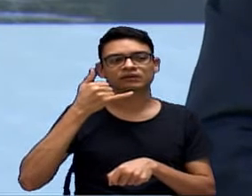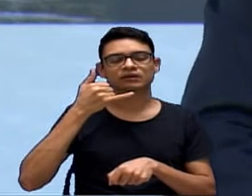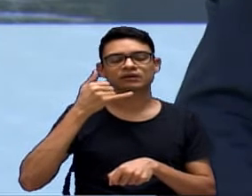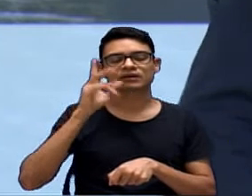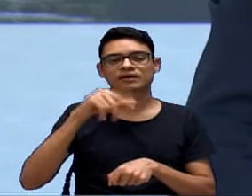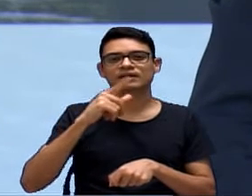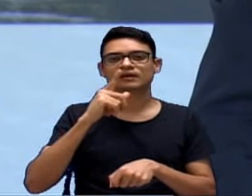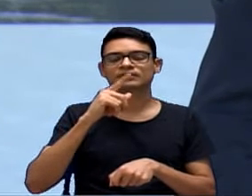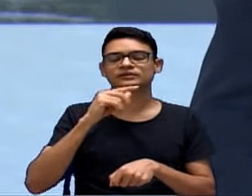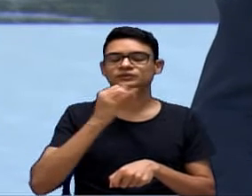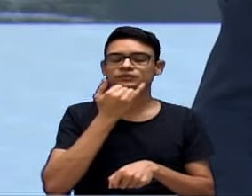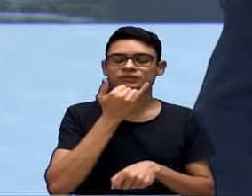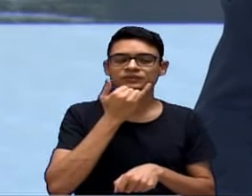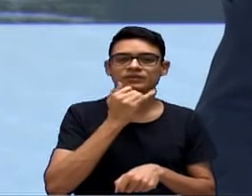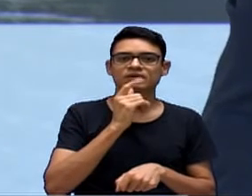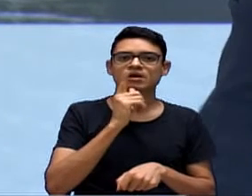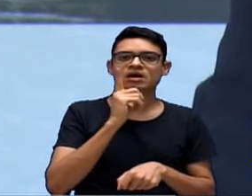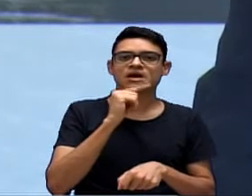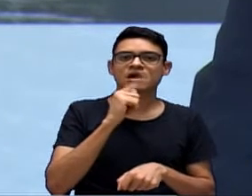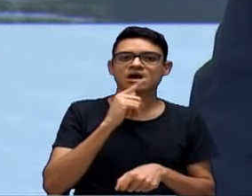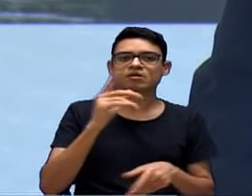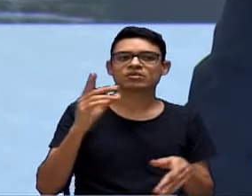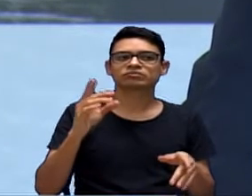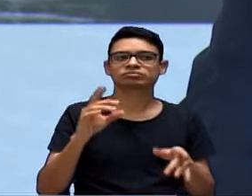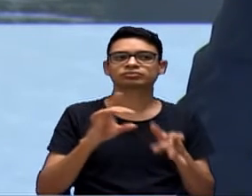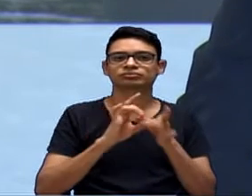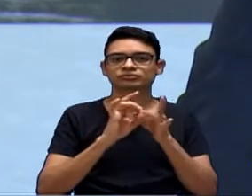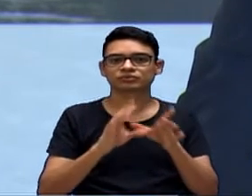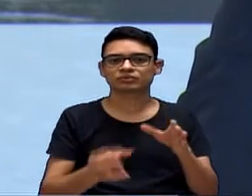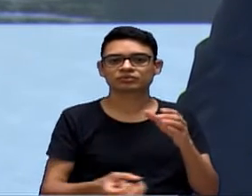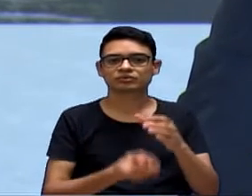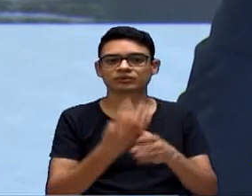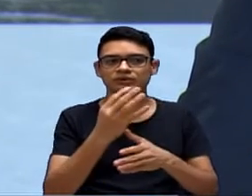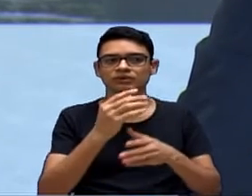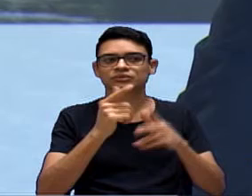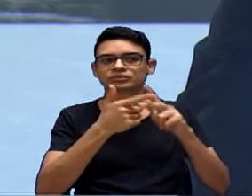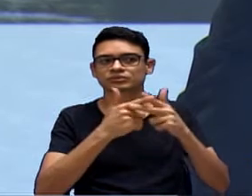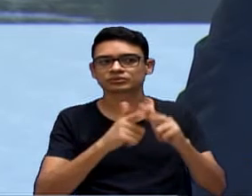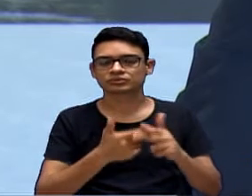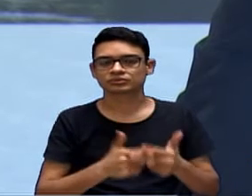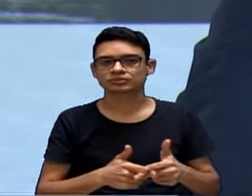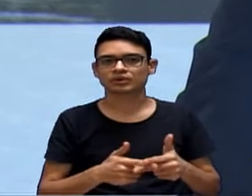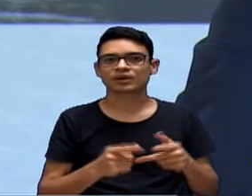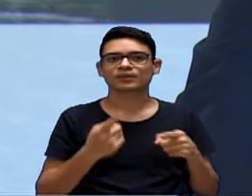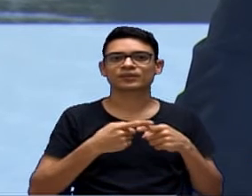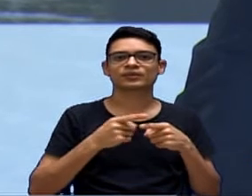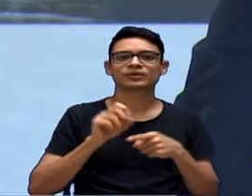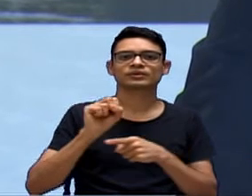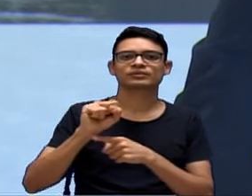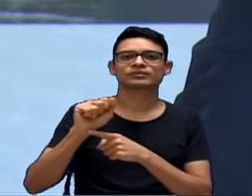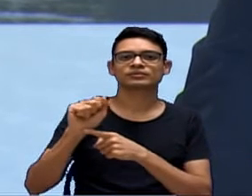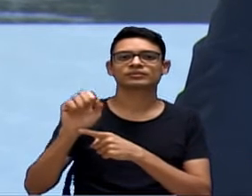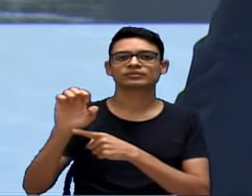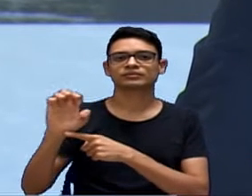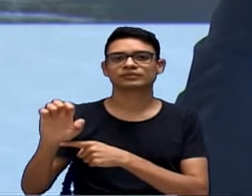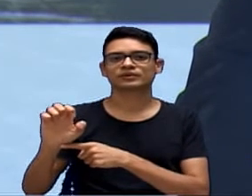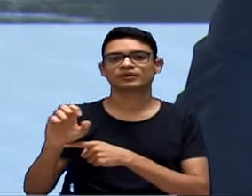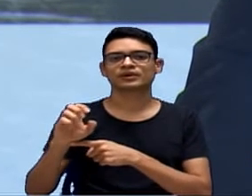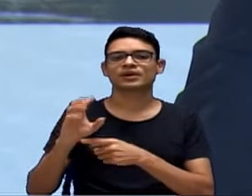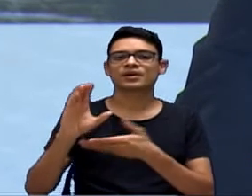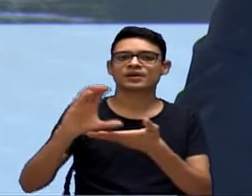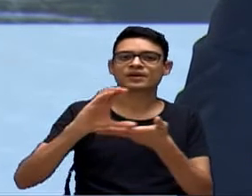e reparos porque o SAI fez um apropriação do valor deles e eles não estão